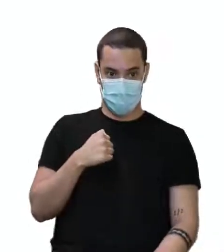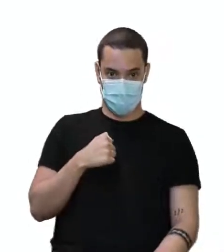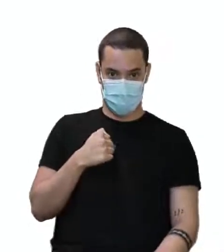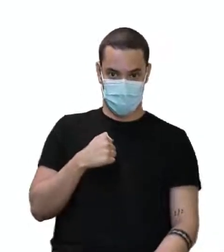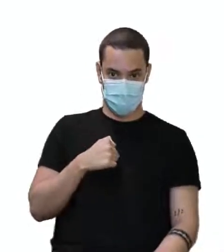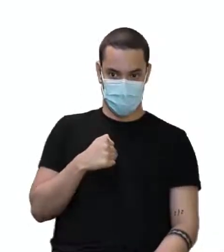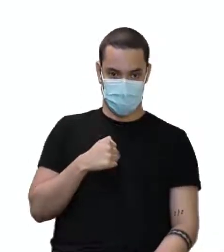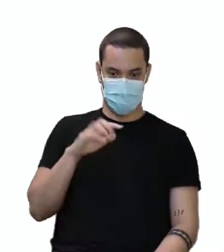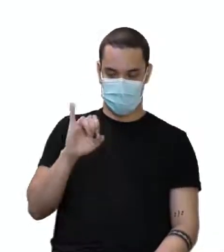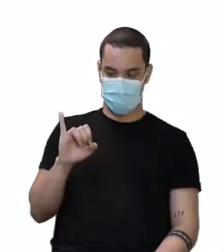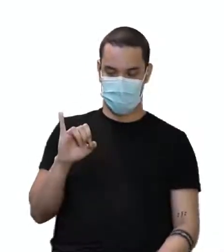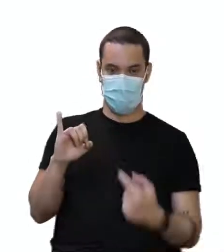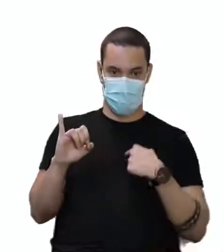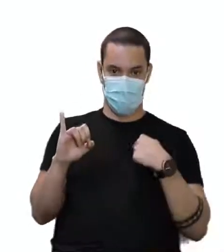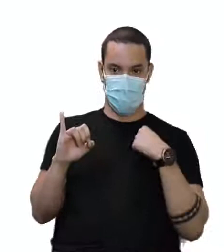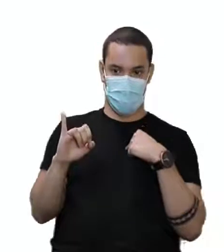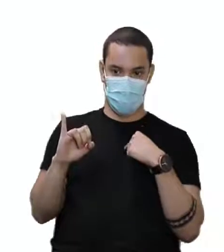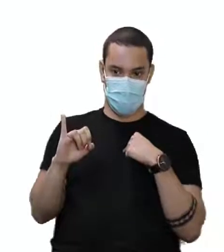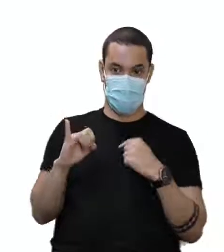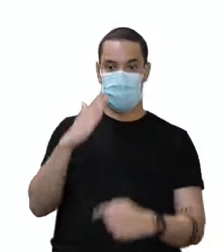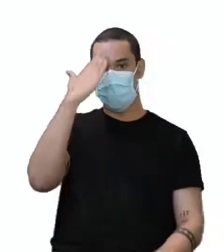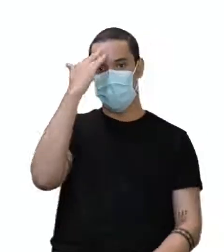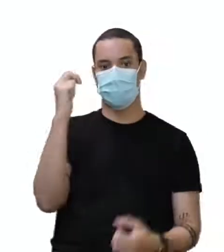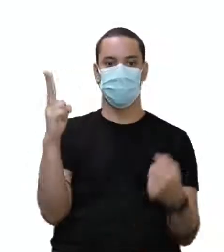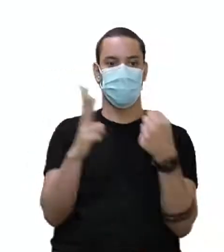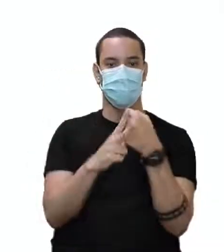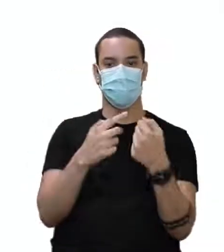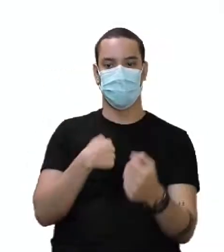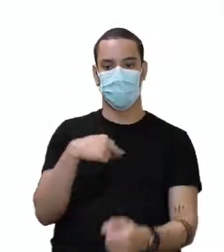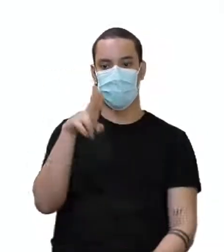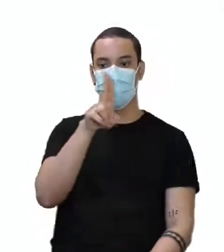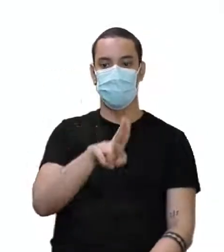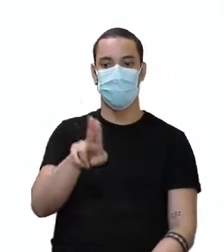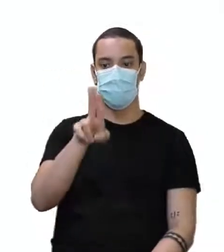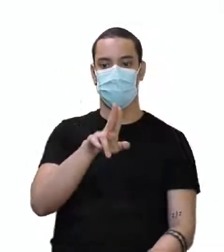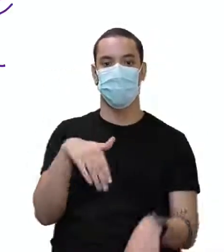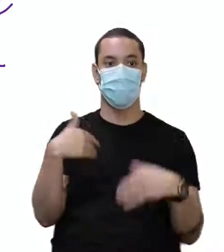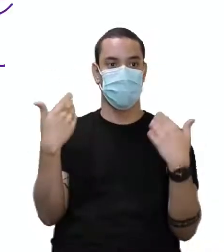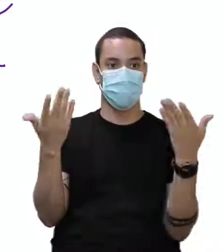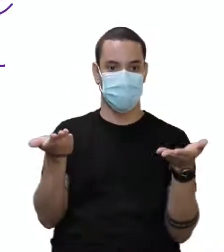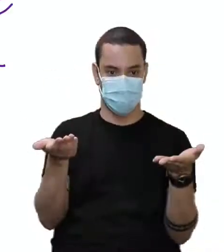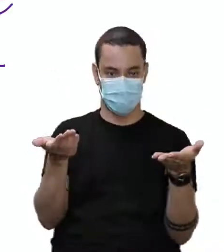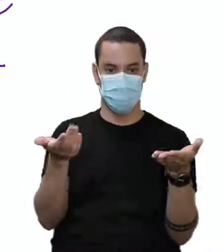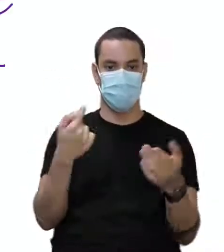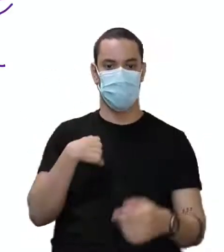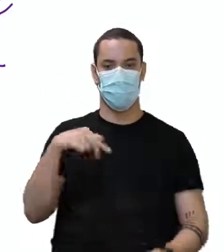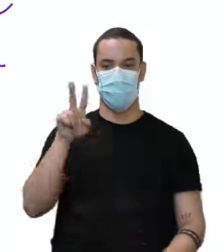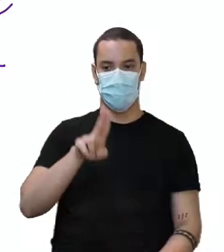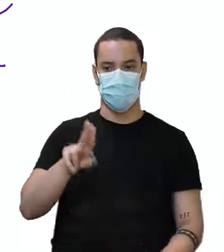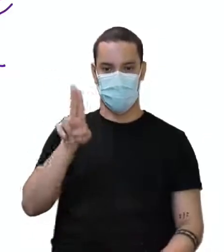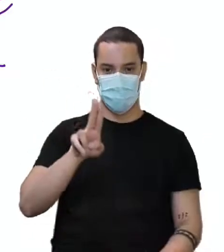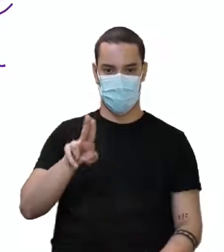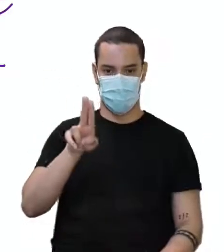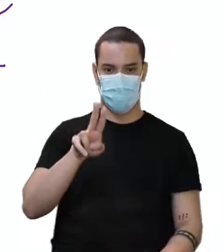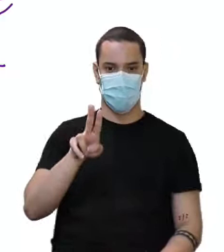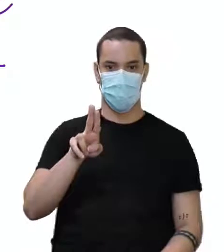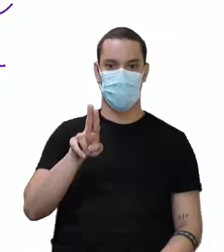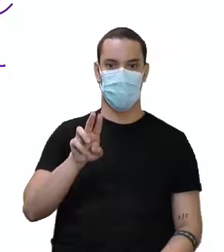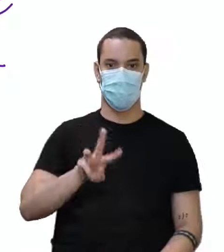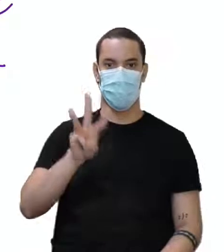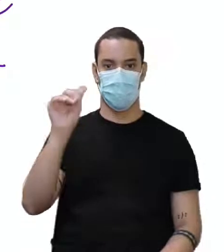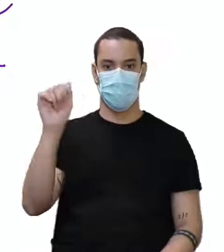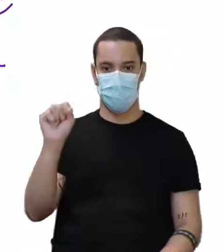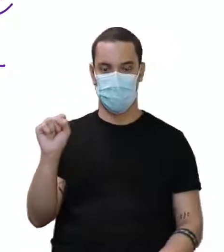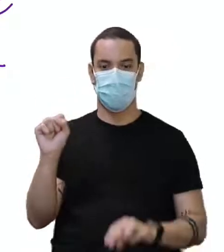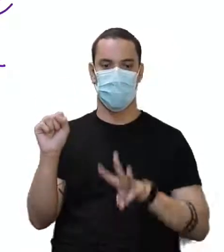você. Eu. E você sabe qual verbo que você vai usar? Você vai usar o were ou was?